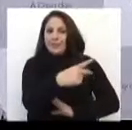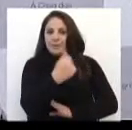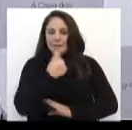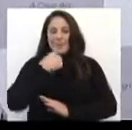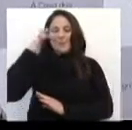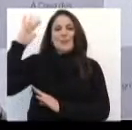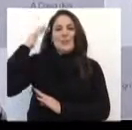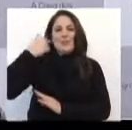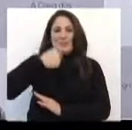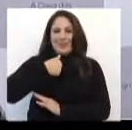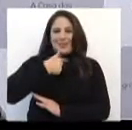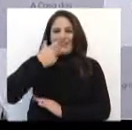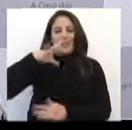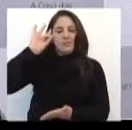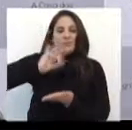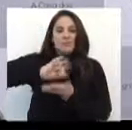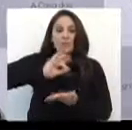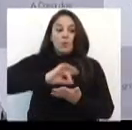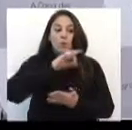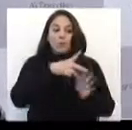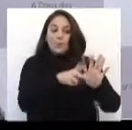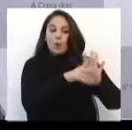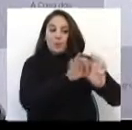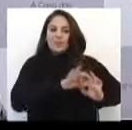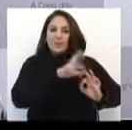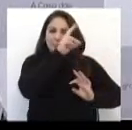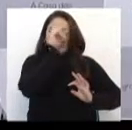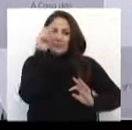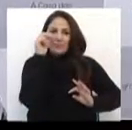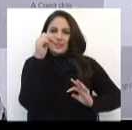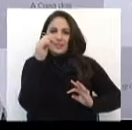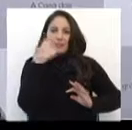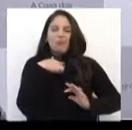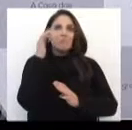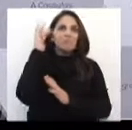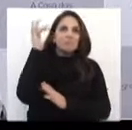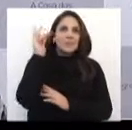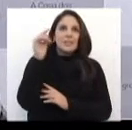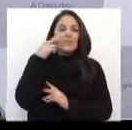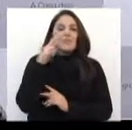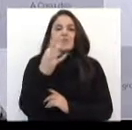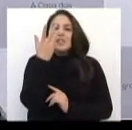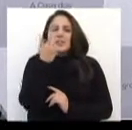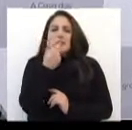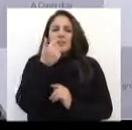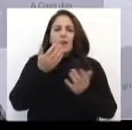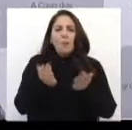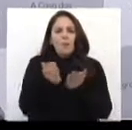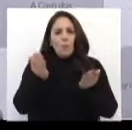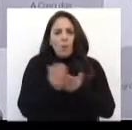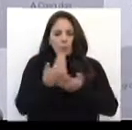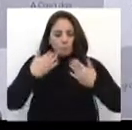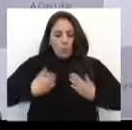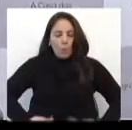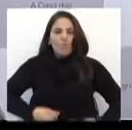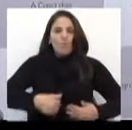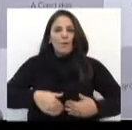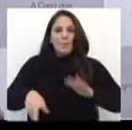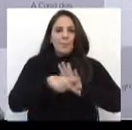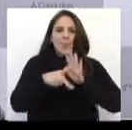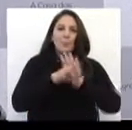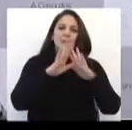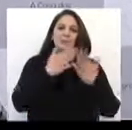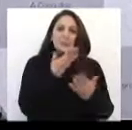sonho meu que se realizou, depois de 10 anos, de ver as crianças carentes com uniforme escolar, todas iguais, todas,